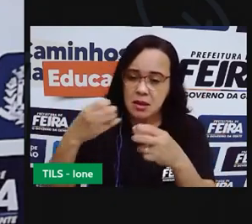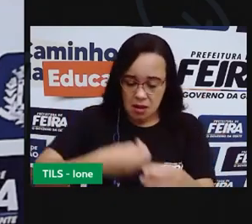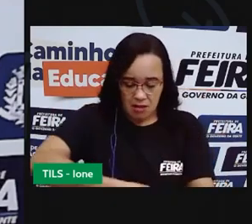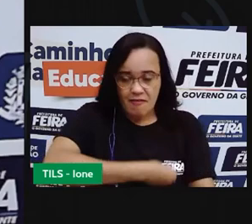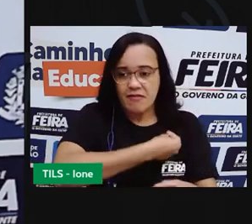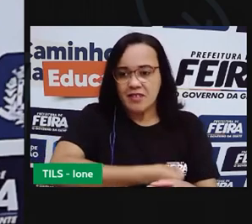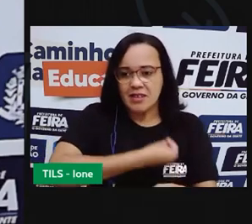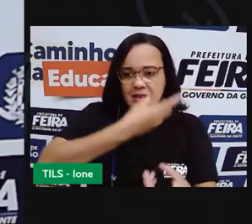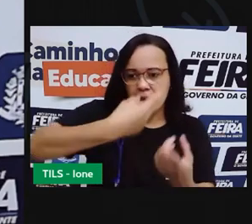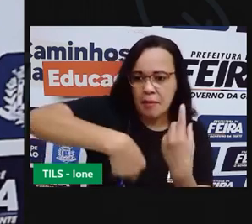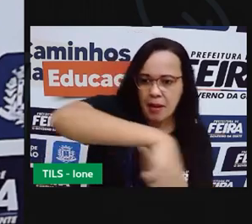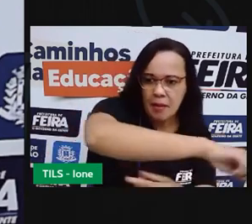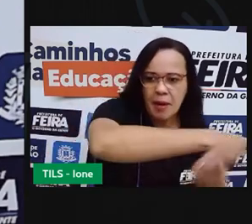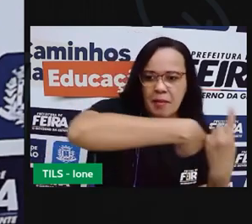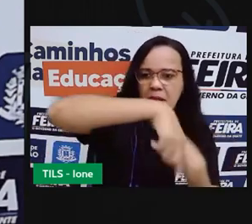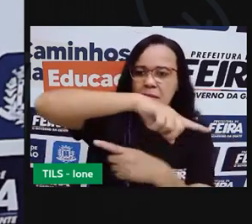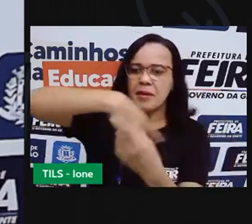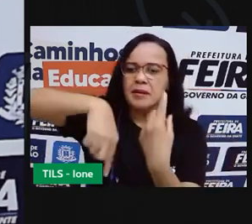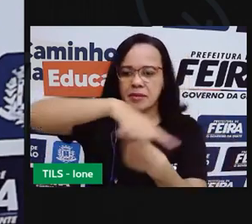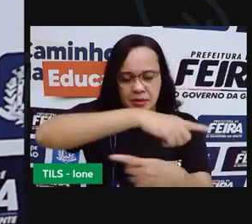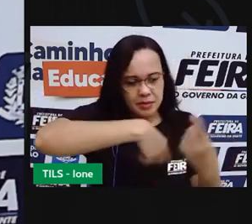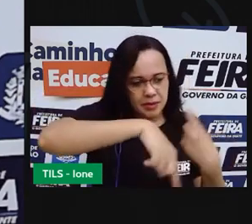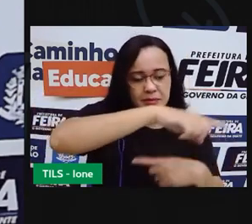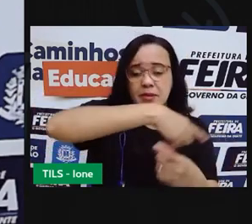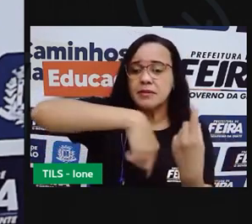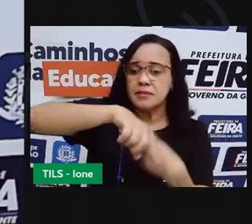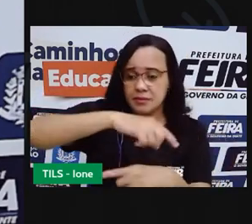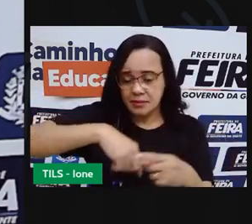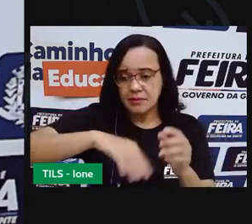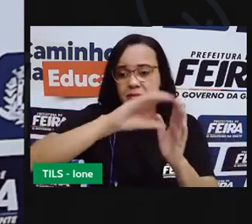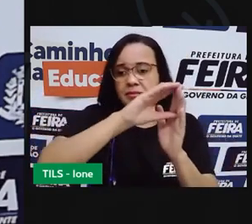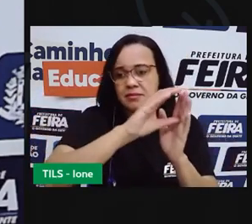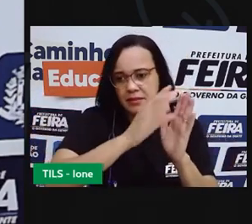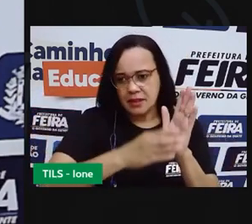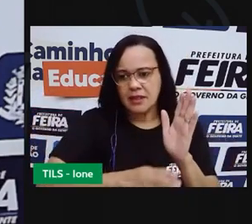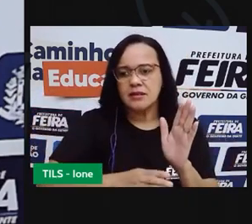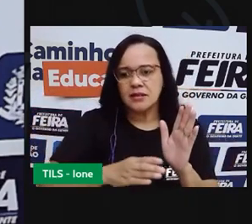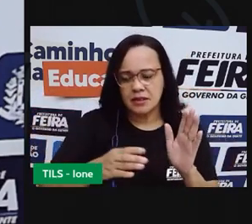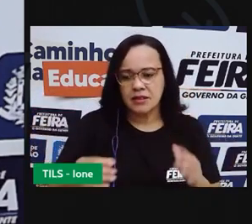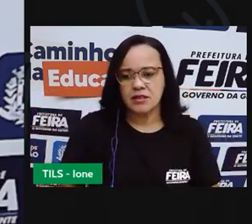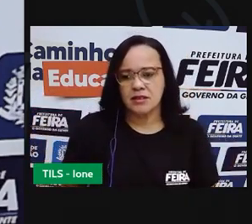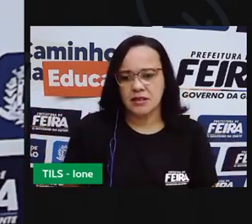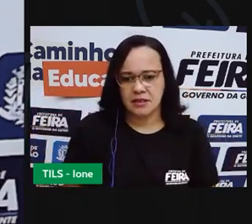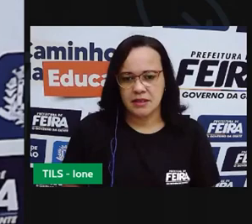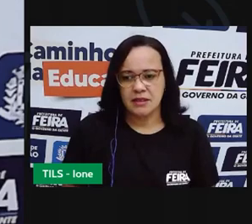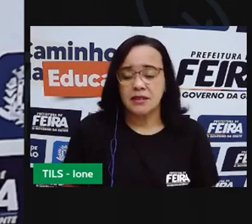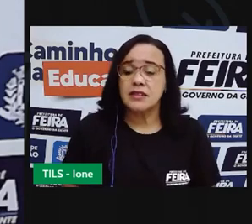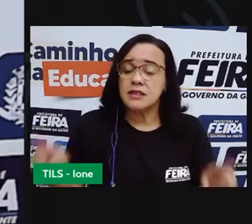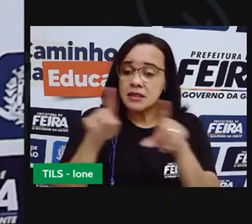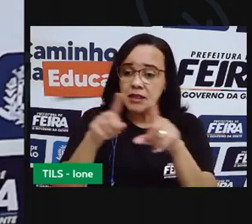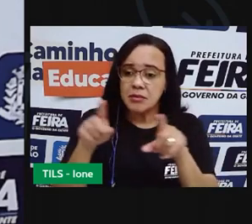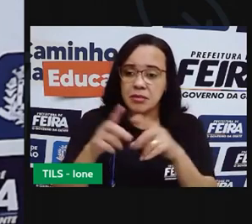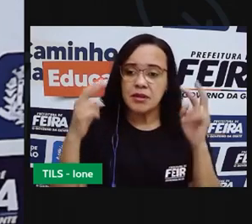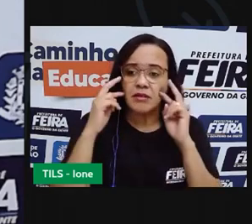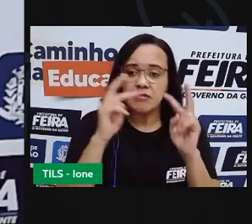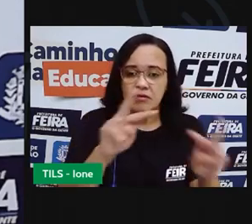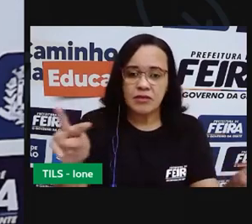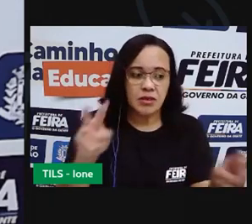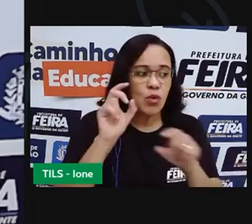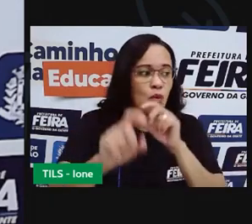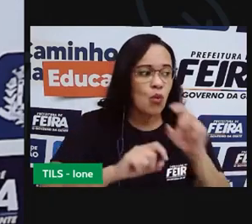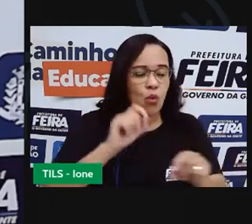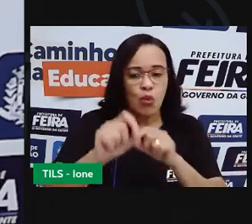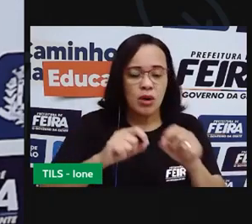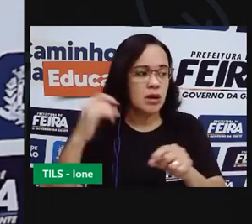E a gente Descreve Usando Os adjetivos Tá A gente viu também Que é muito importante